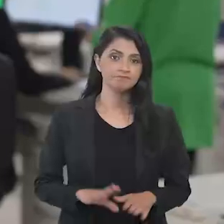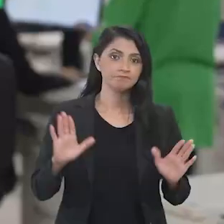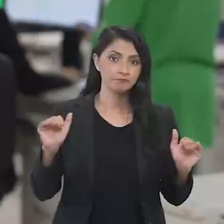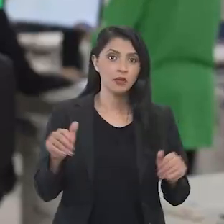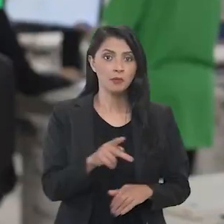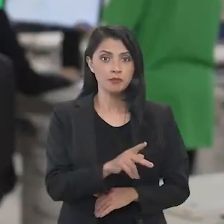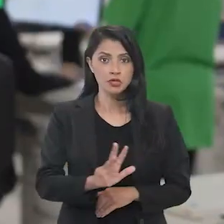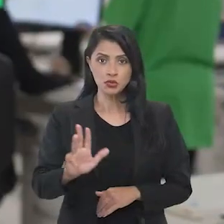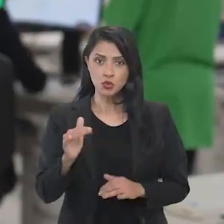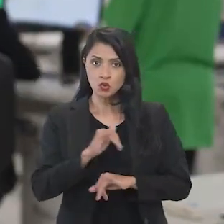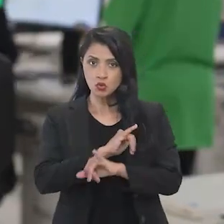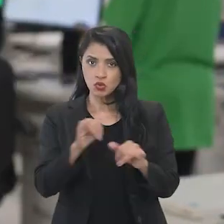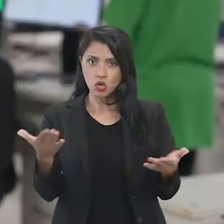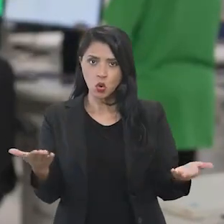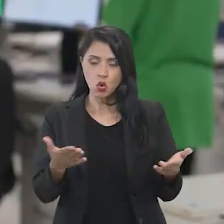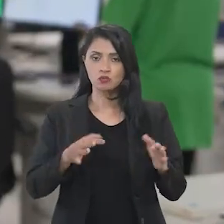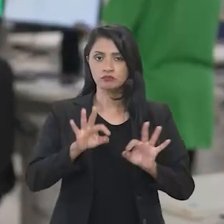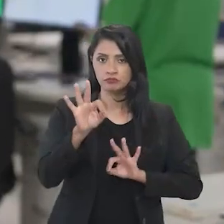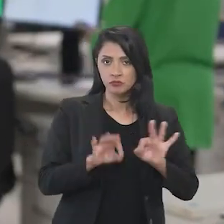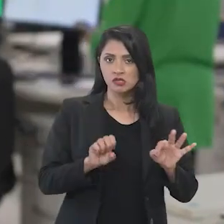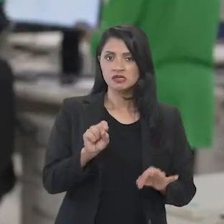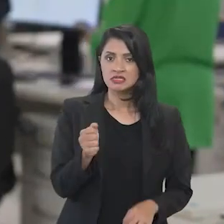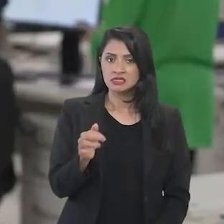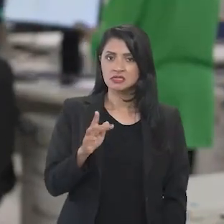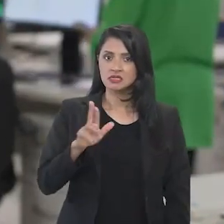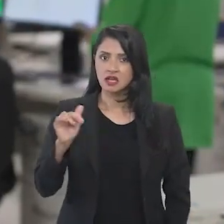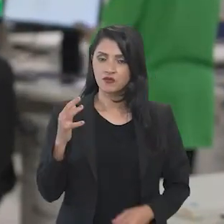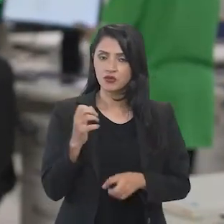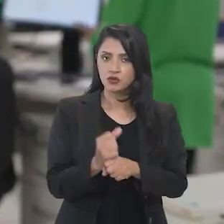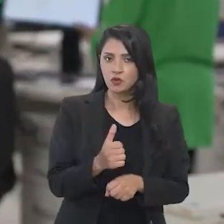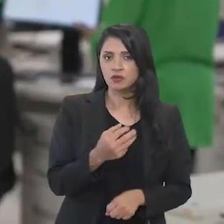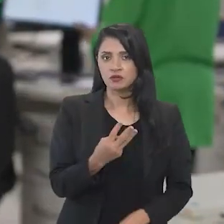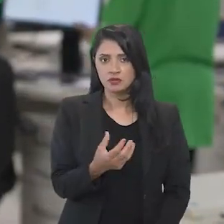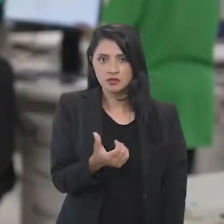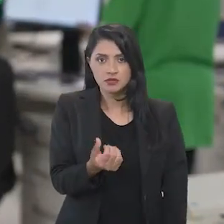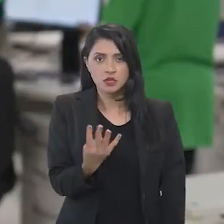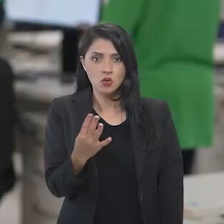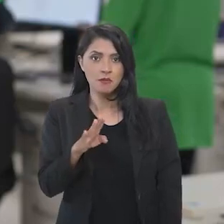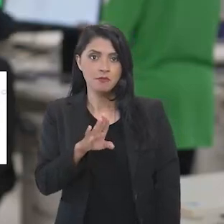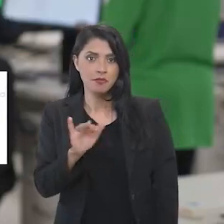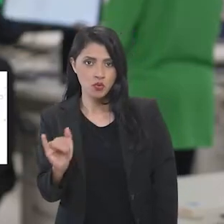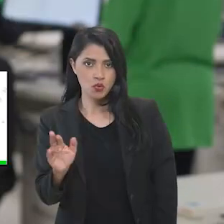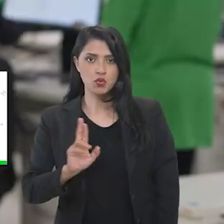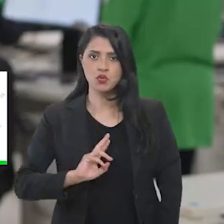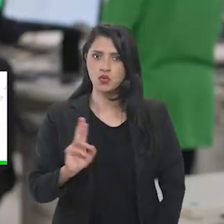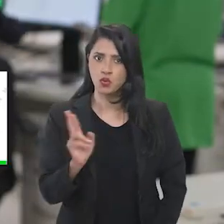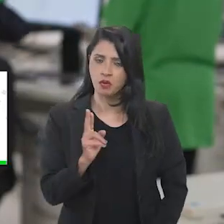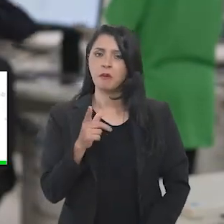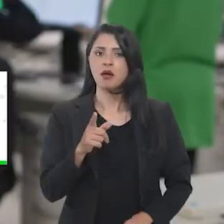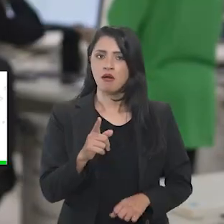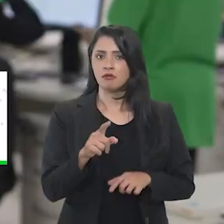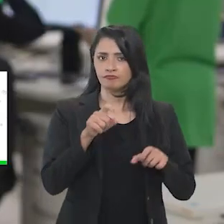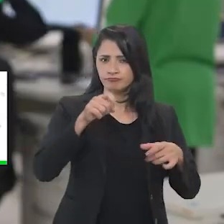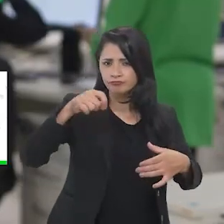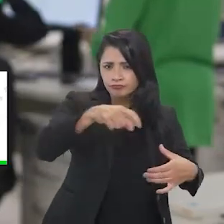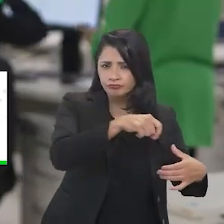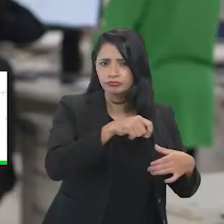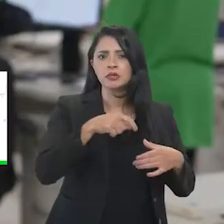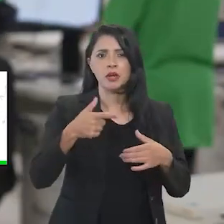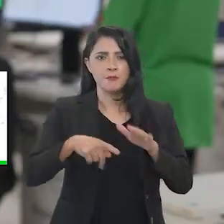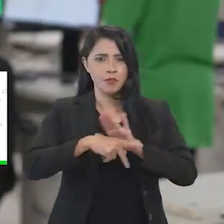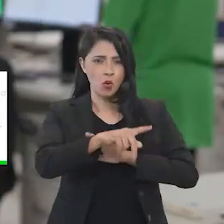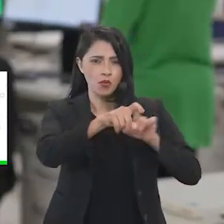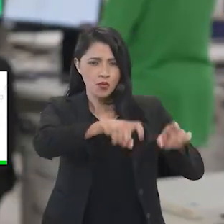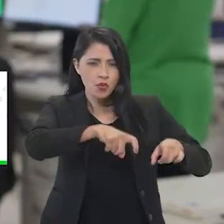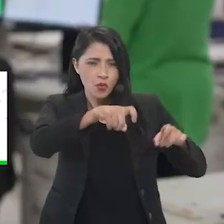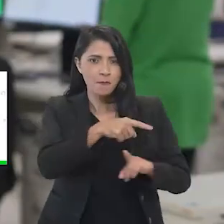Olá! O presidente Lula anuncia Plano Safra de R$ 364 bilhões para médio